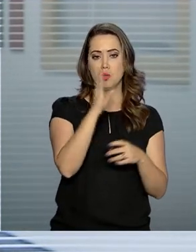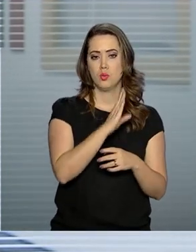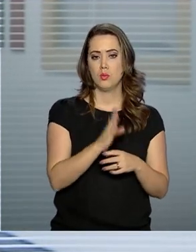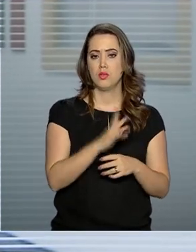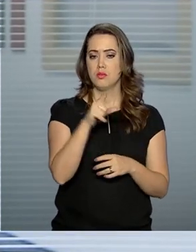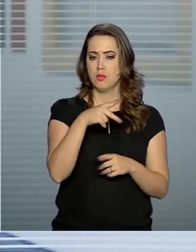sério fiscal